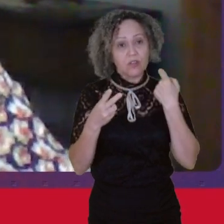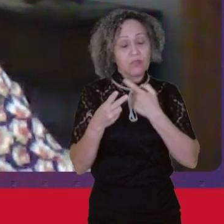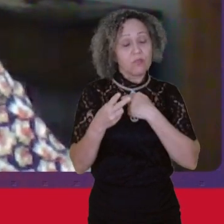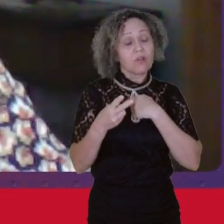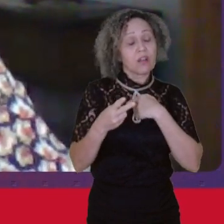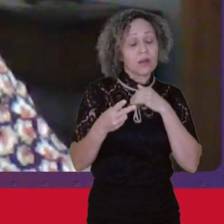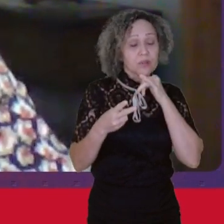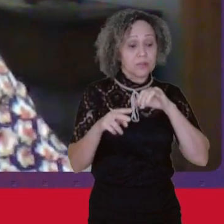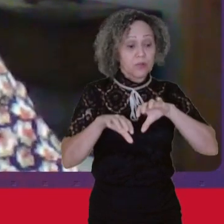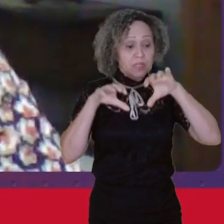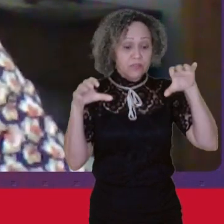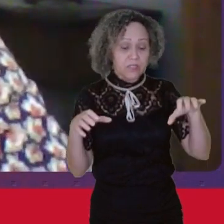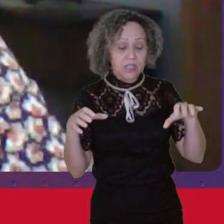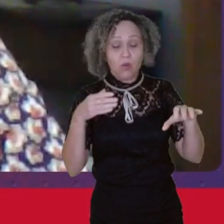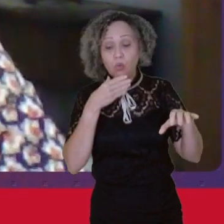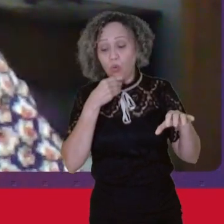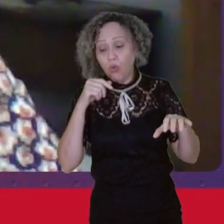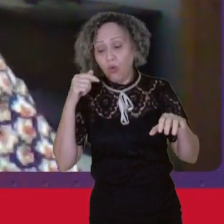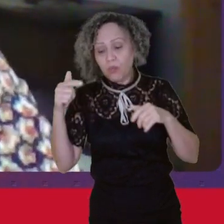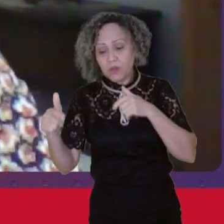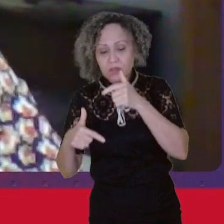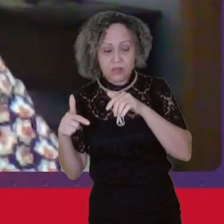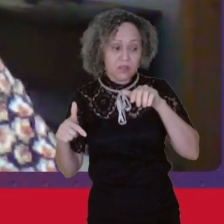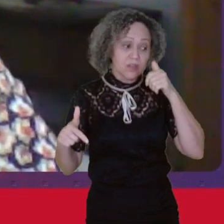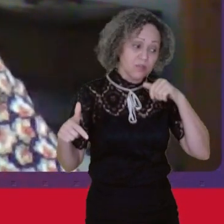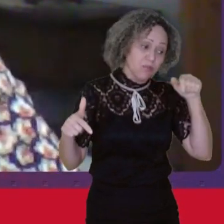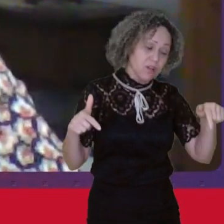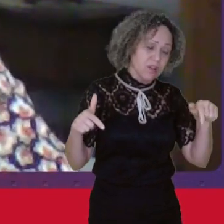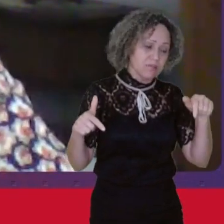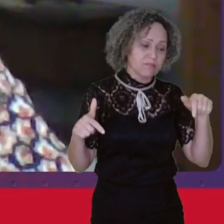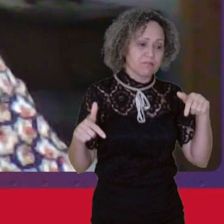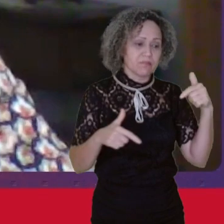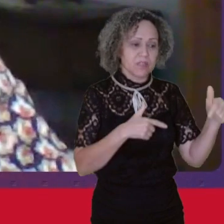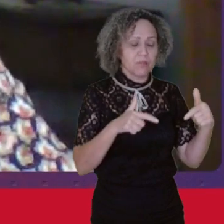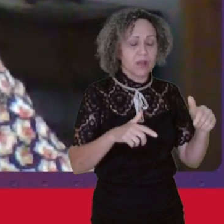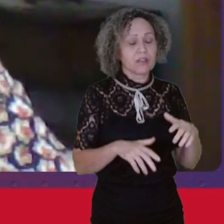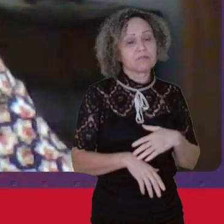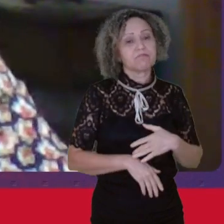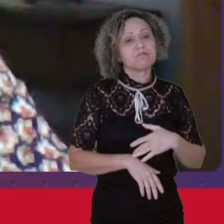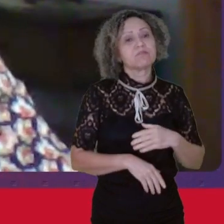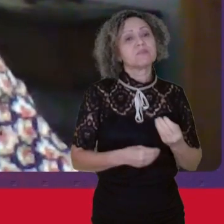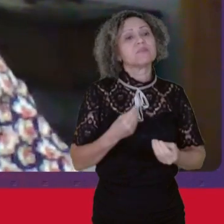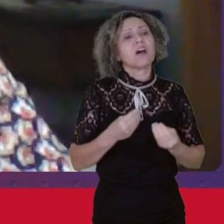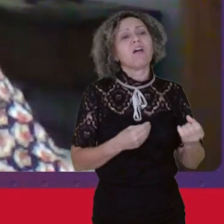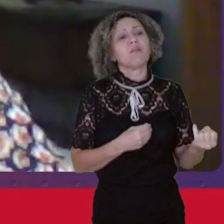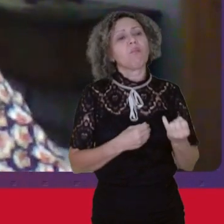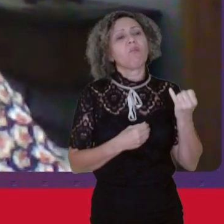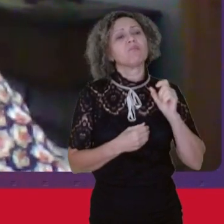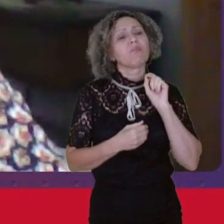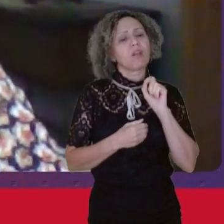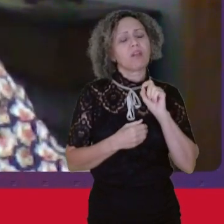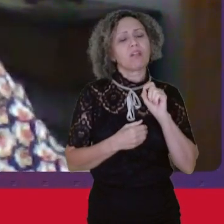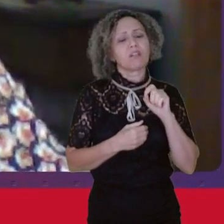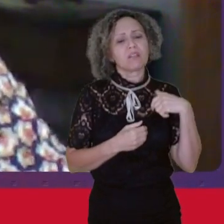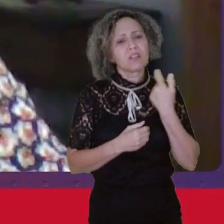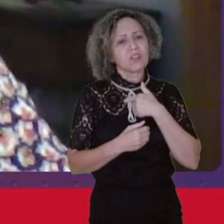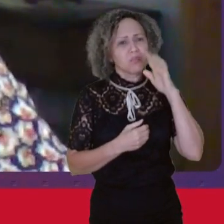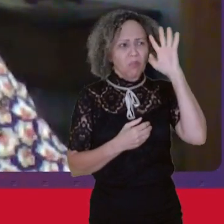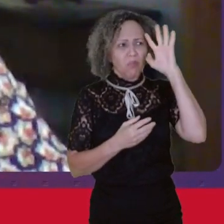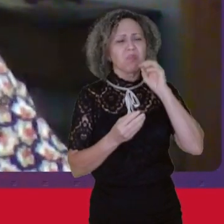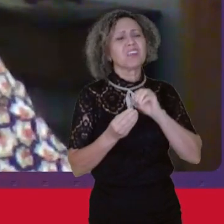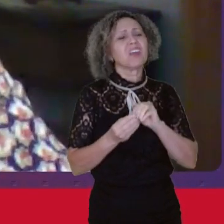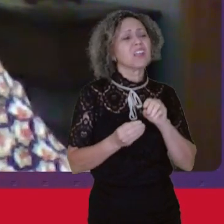trabalho A exploração das mulheres Então é muito importante Que se compreenda Que homens e